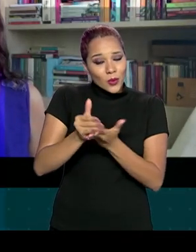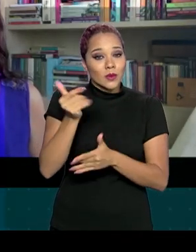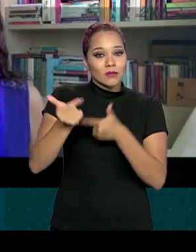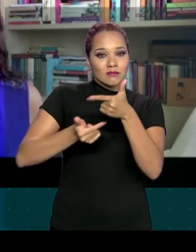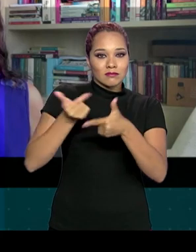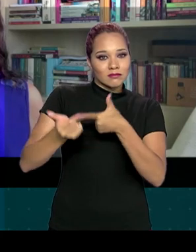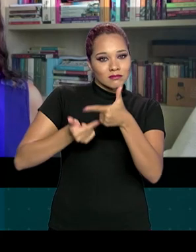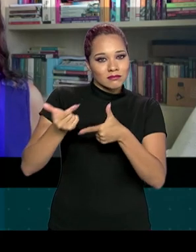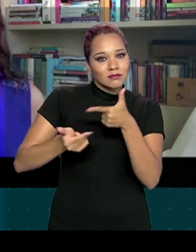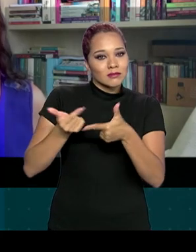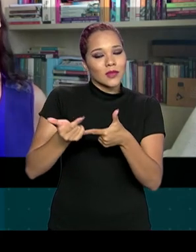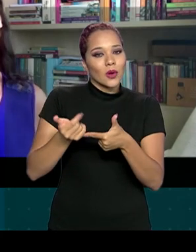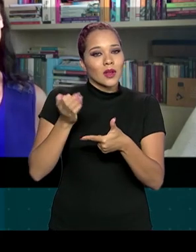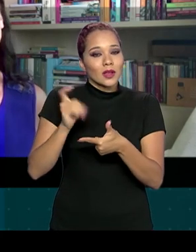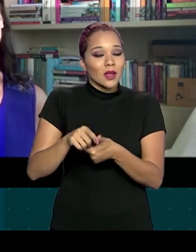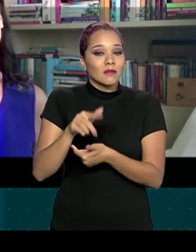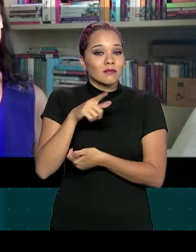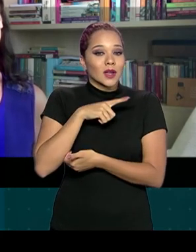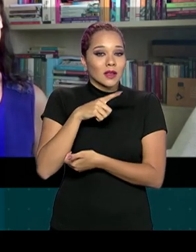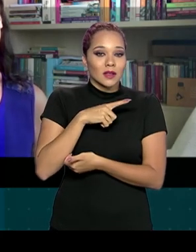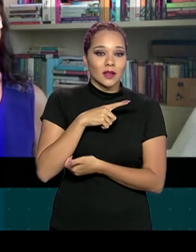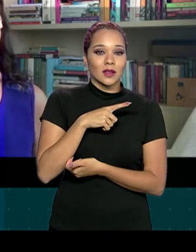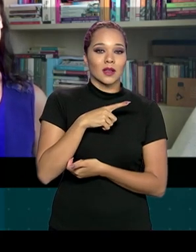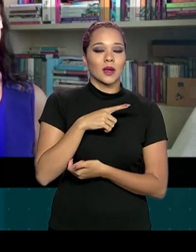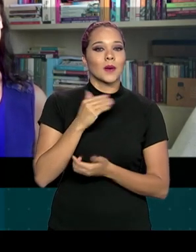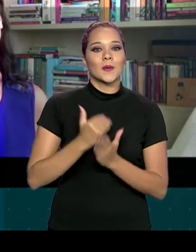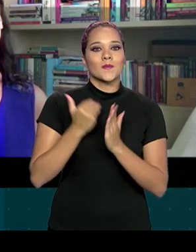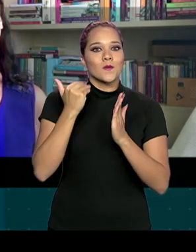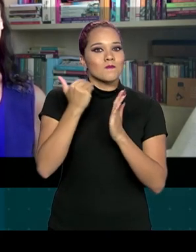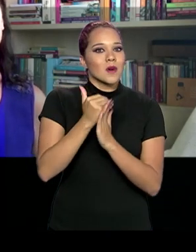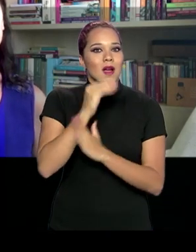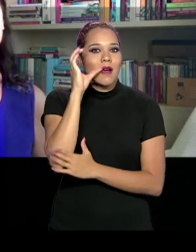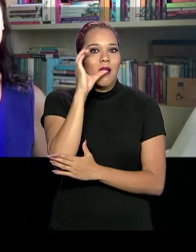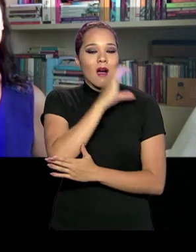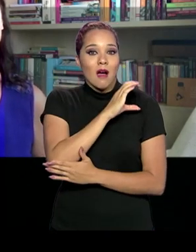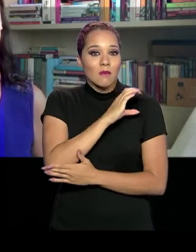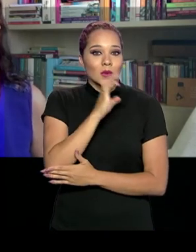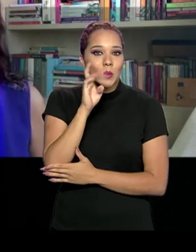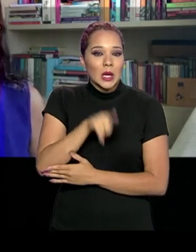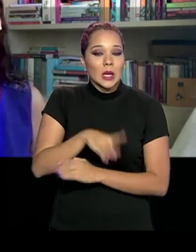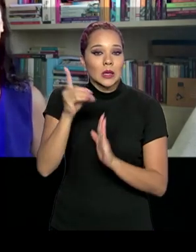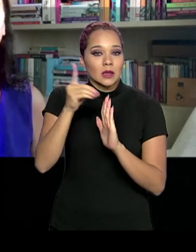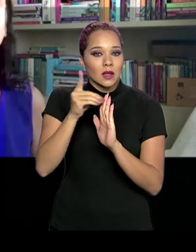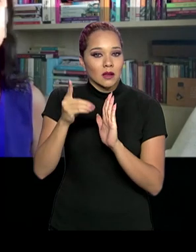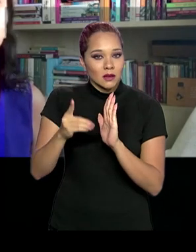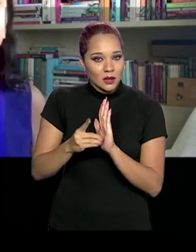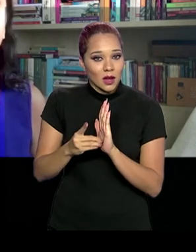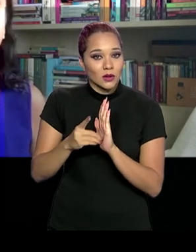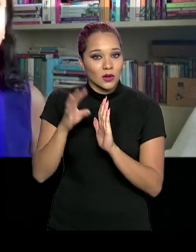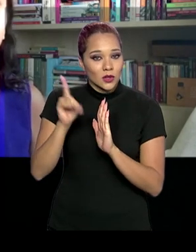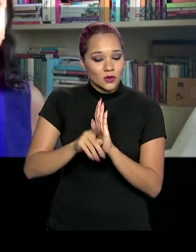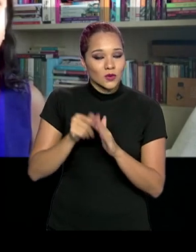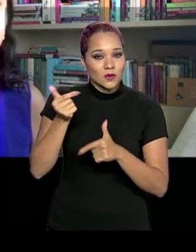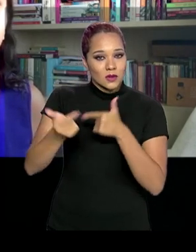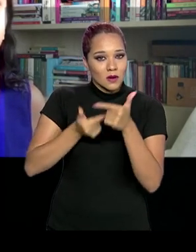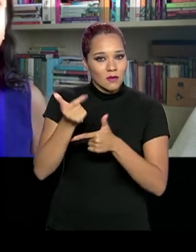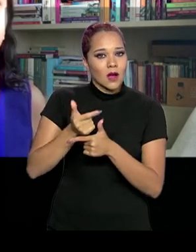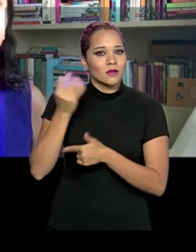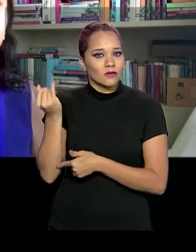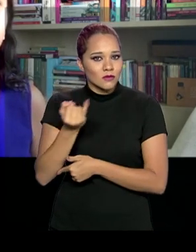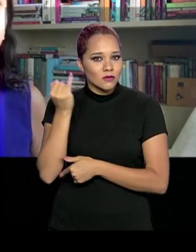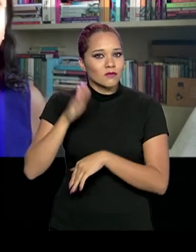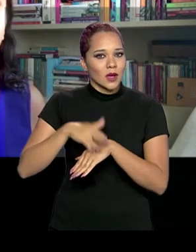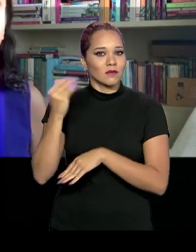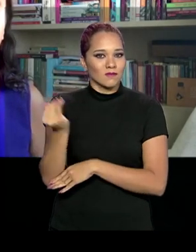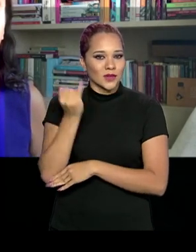para que saísse mais rápido possível esse decreto dos serviços essenciais.